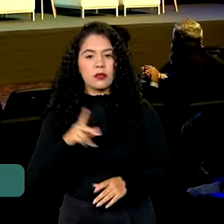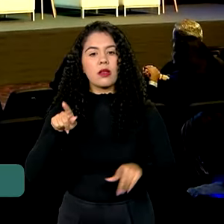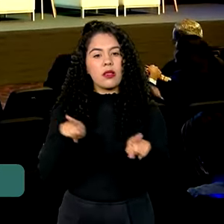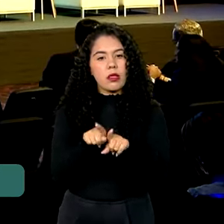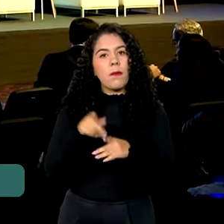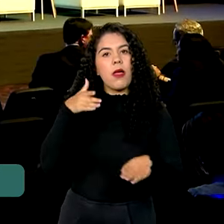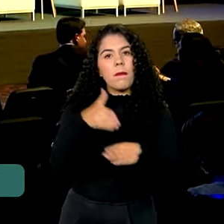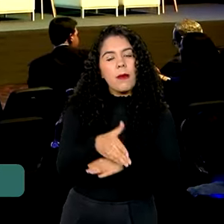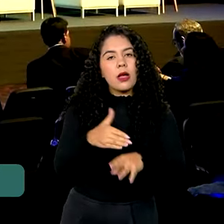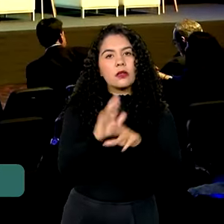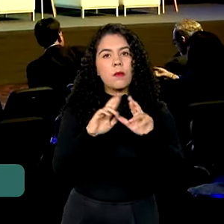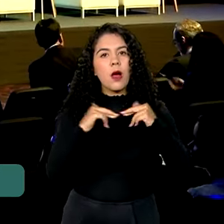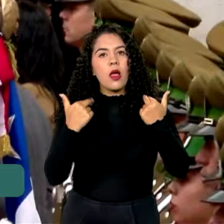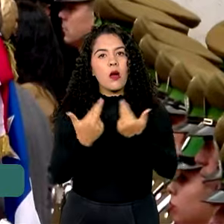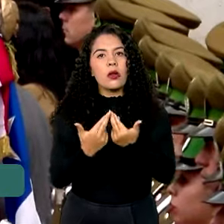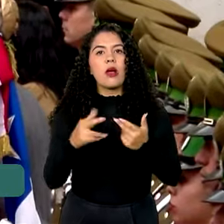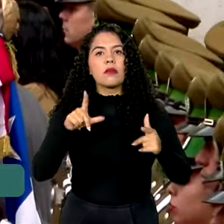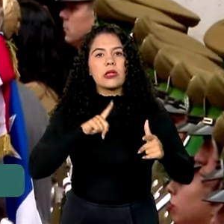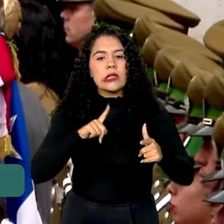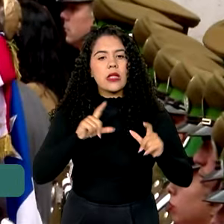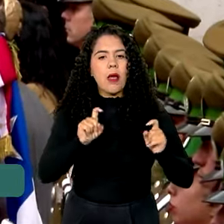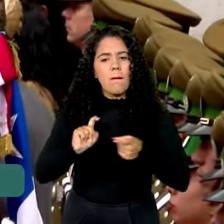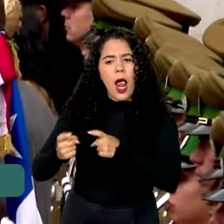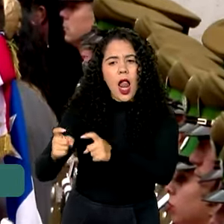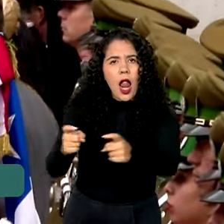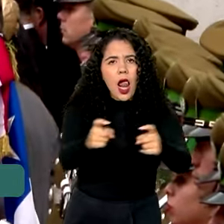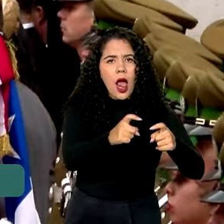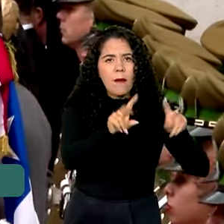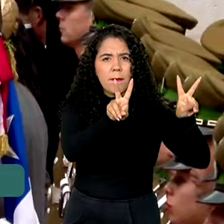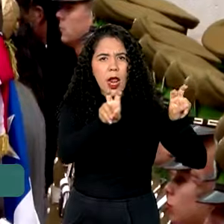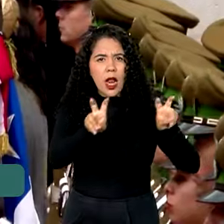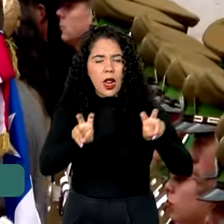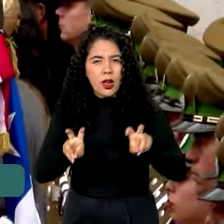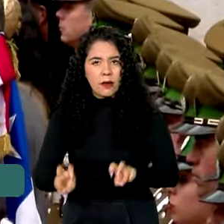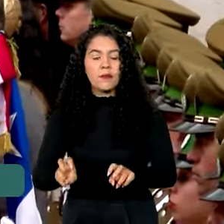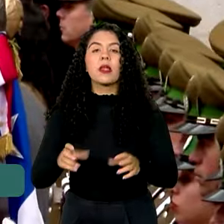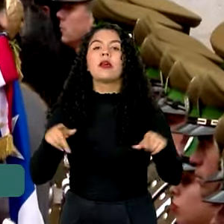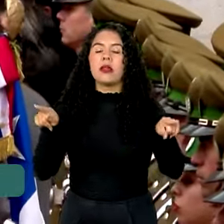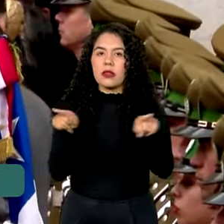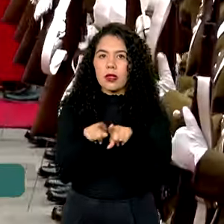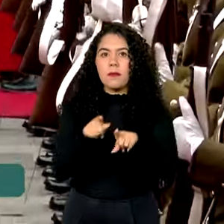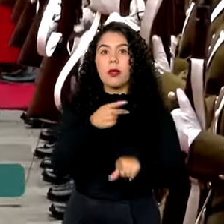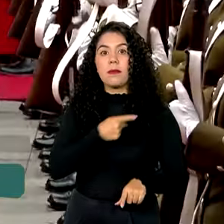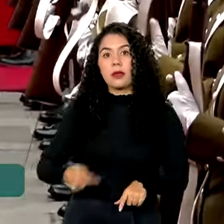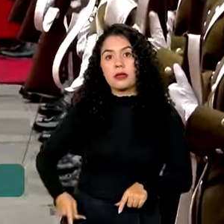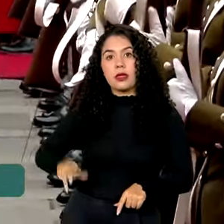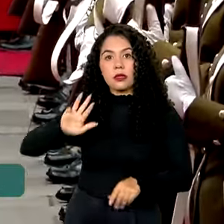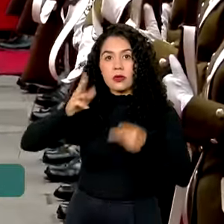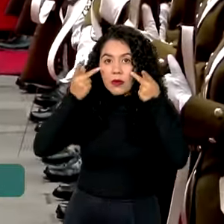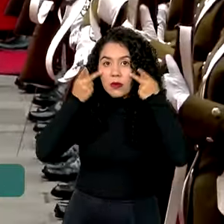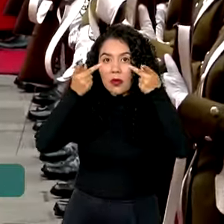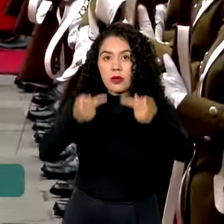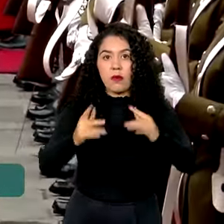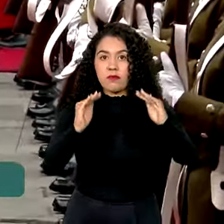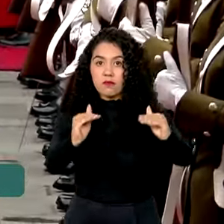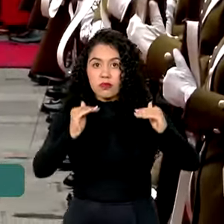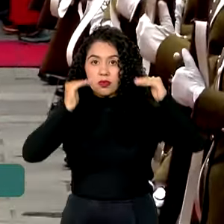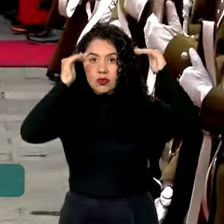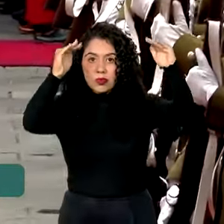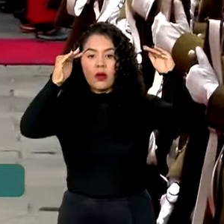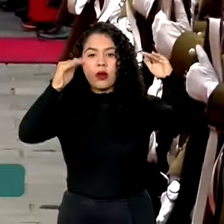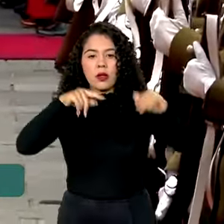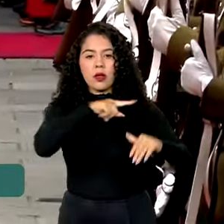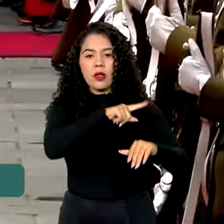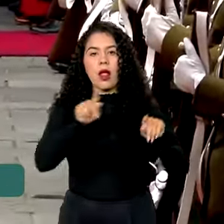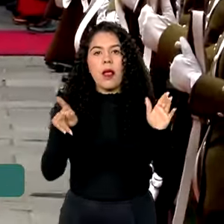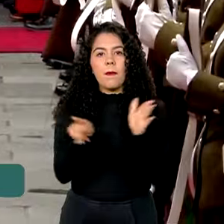uma reunião ampliada. Nesta segunda-feira, Lula também visitou a Suprema Corte do Chile, a